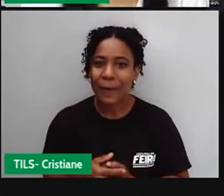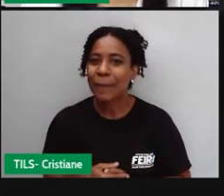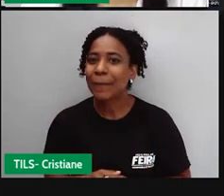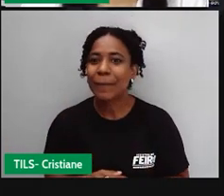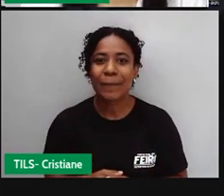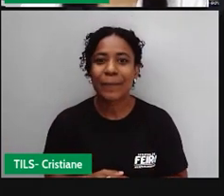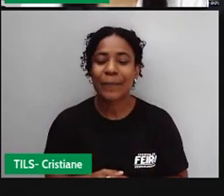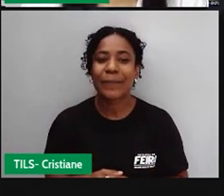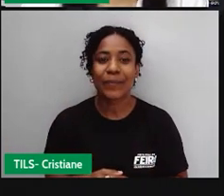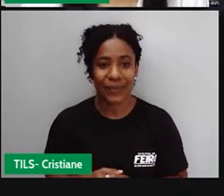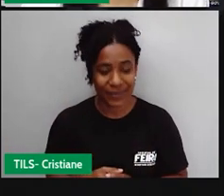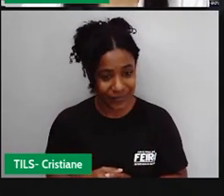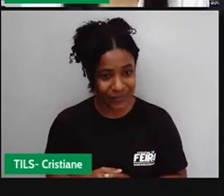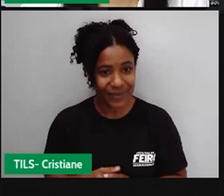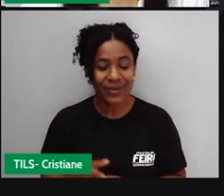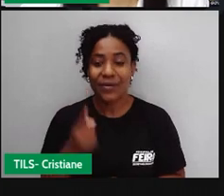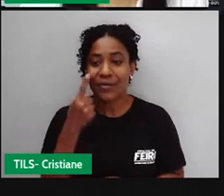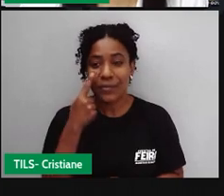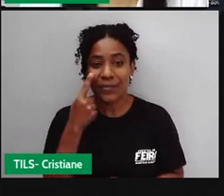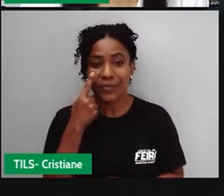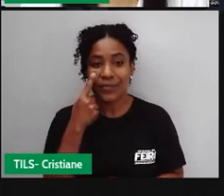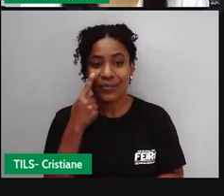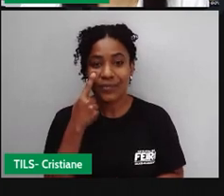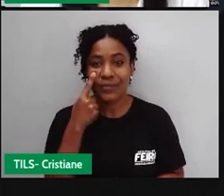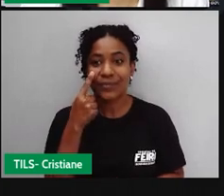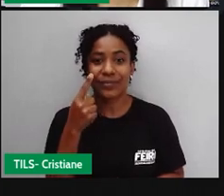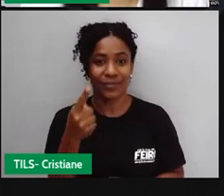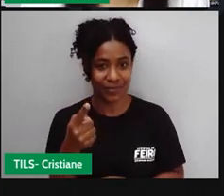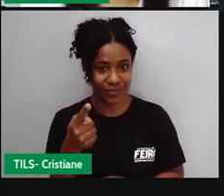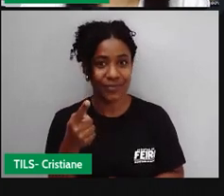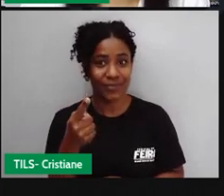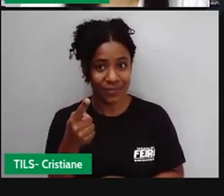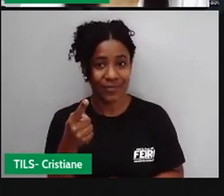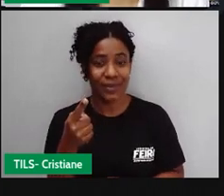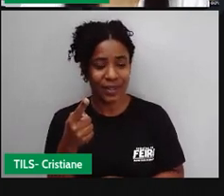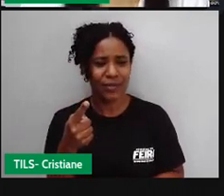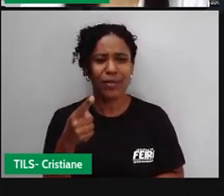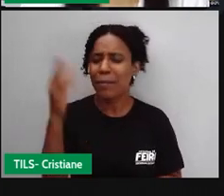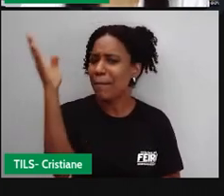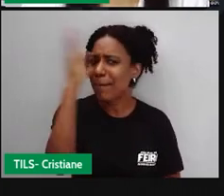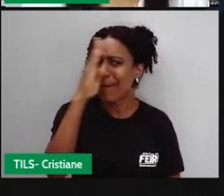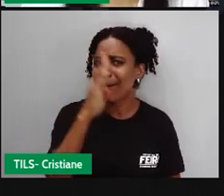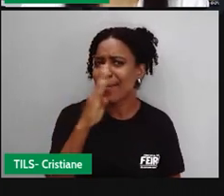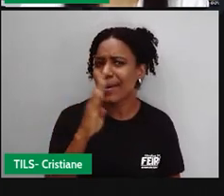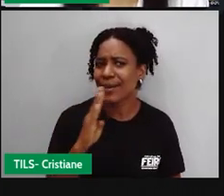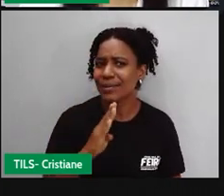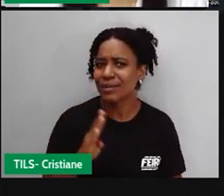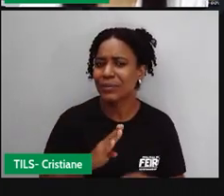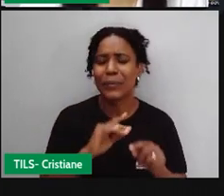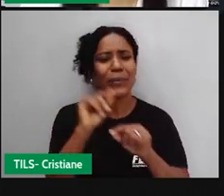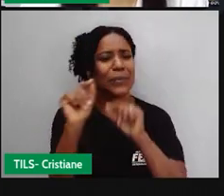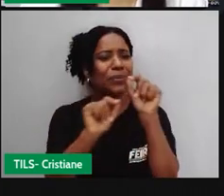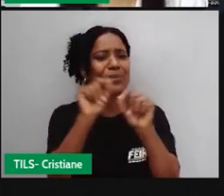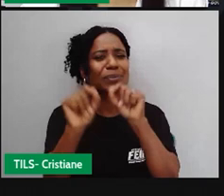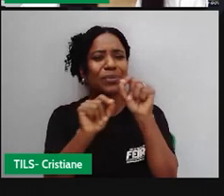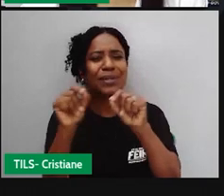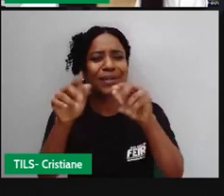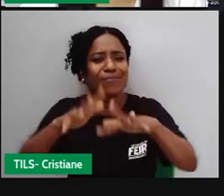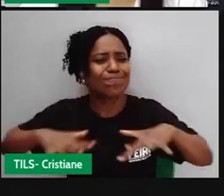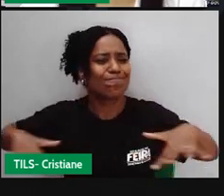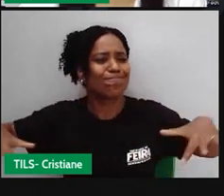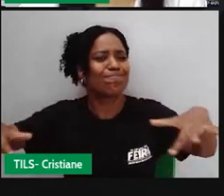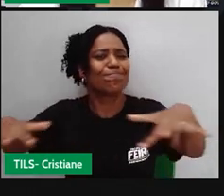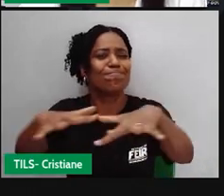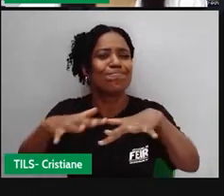Para iniciar, a gente vai aqui, ó, de olho no povo brasileiro. A gente já viu que a